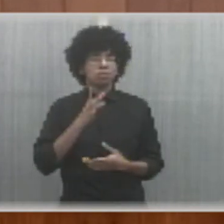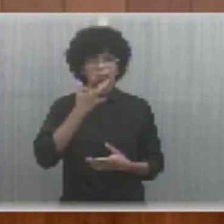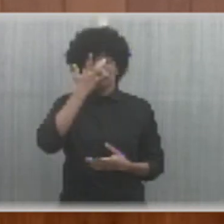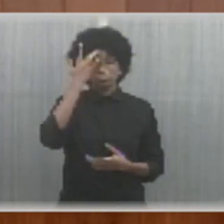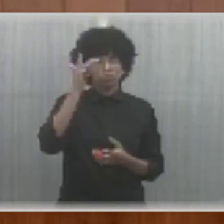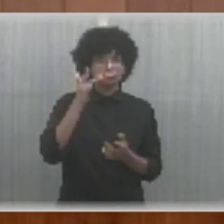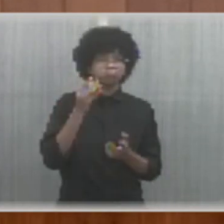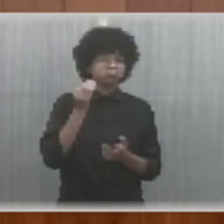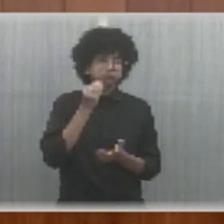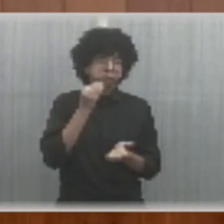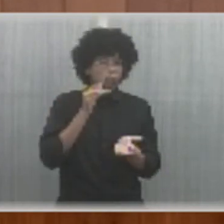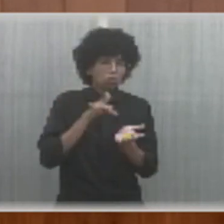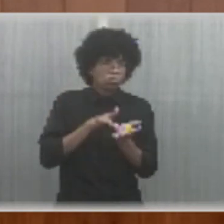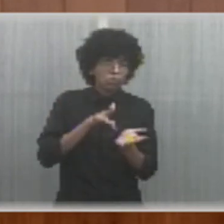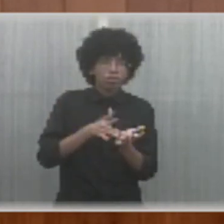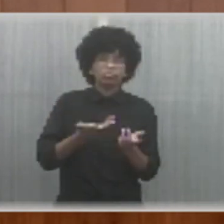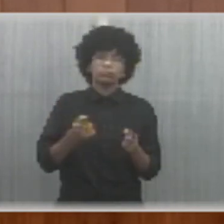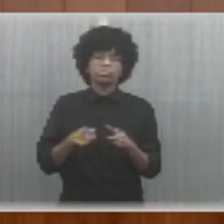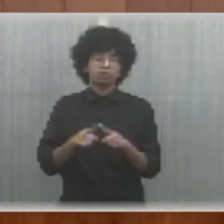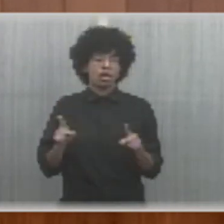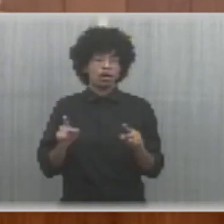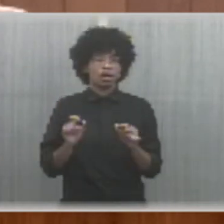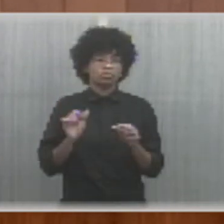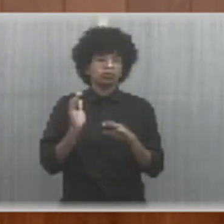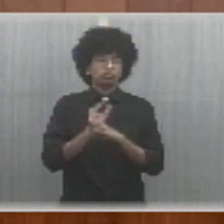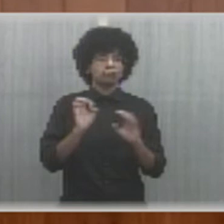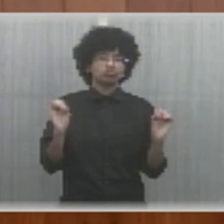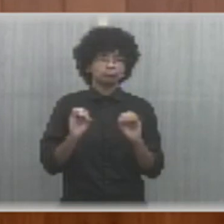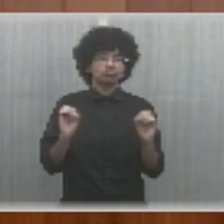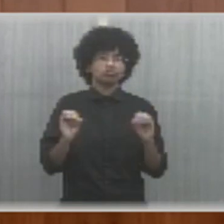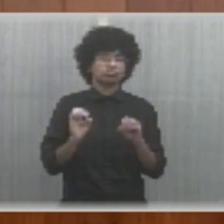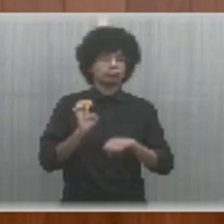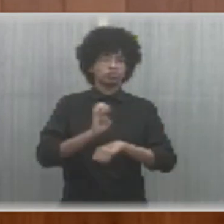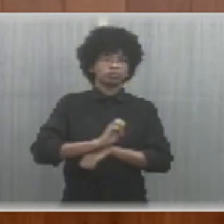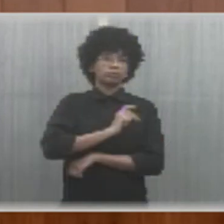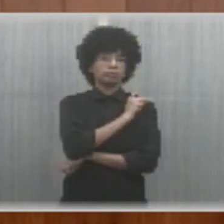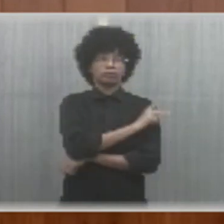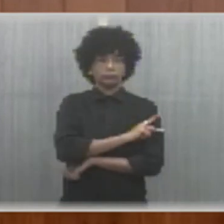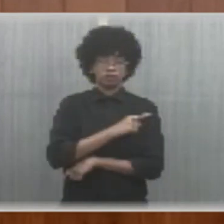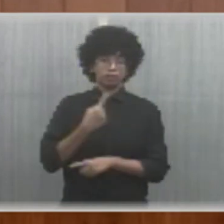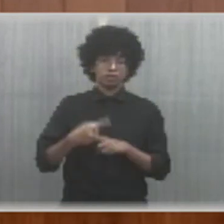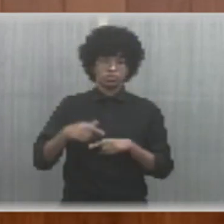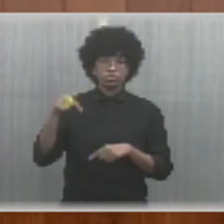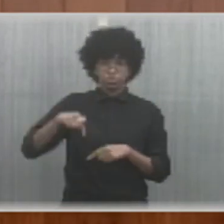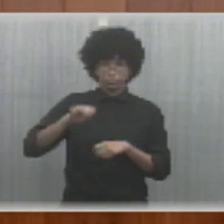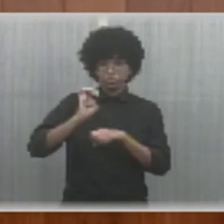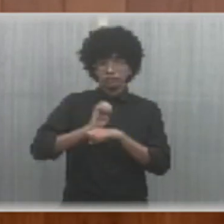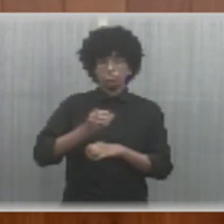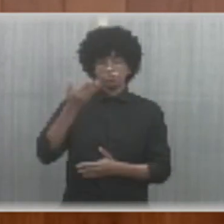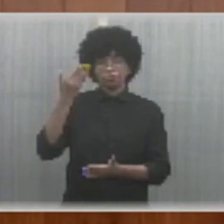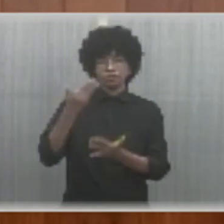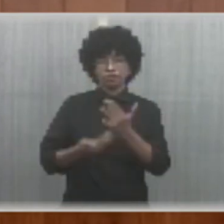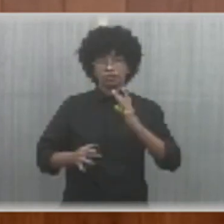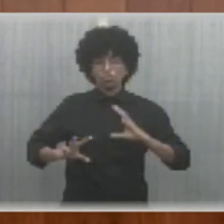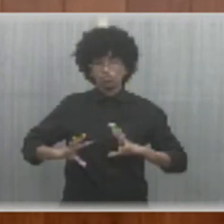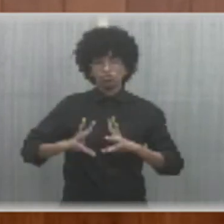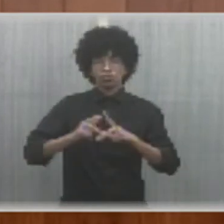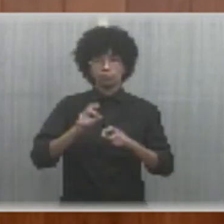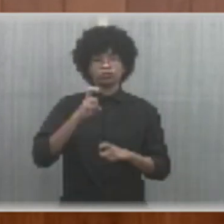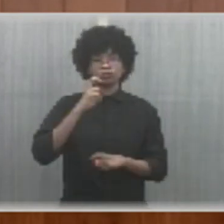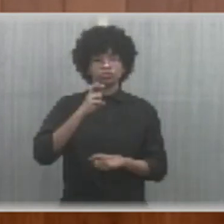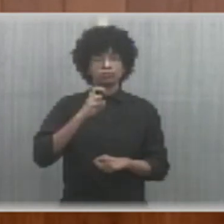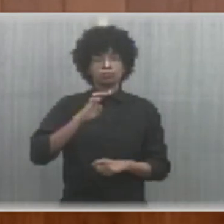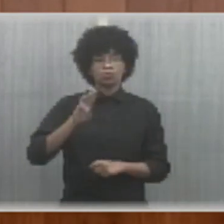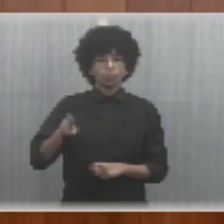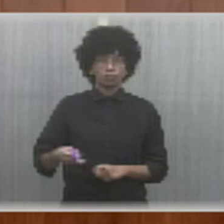Positivamente, não fez nada pelo Estado do Piauí. Pelo contrário, o Piauí fez, foi perder, e está aí perdido, 5 milhões de